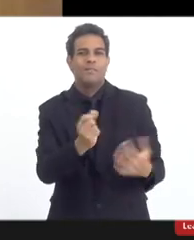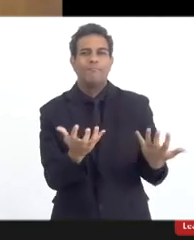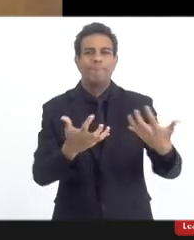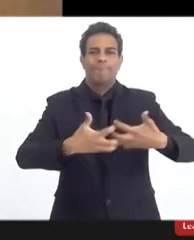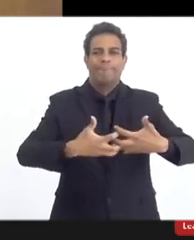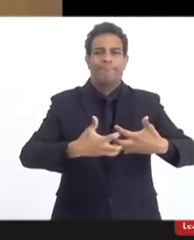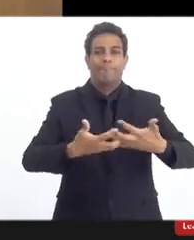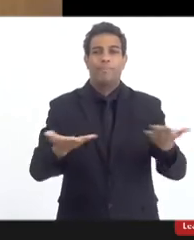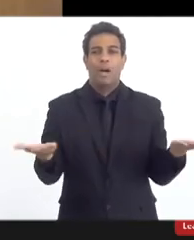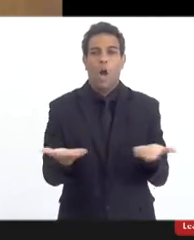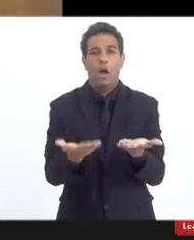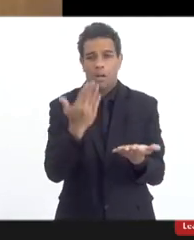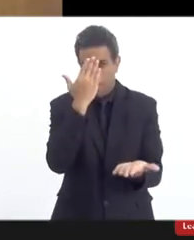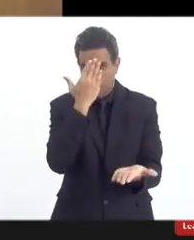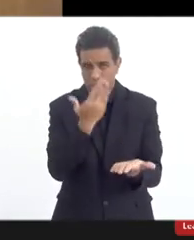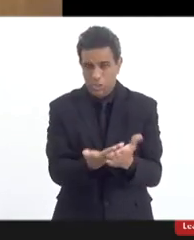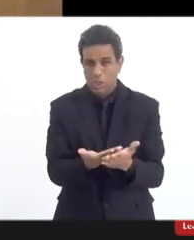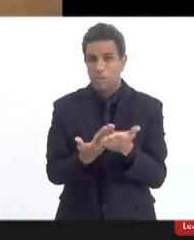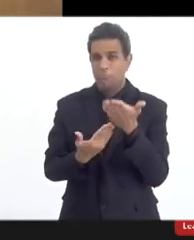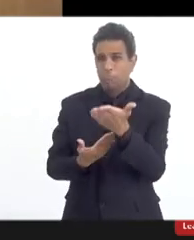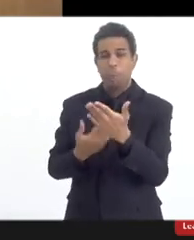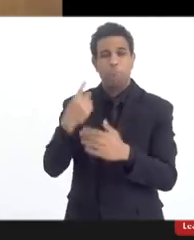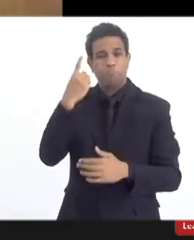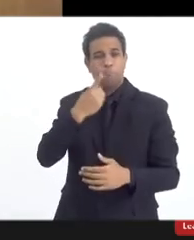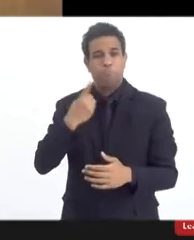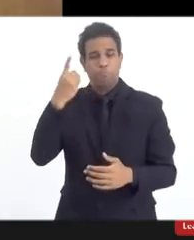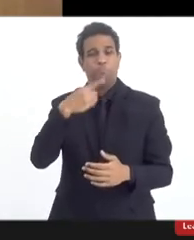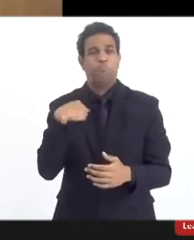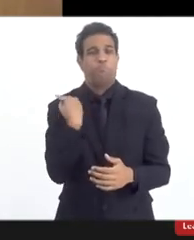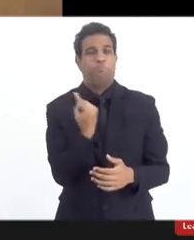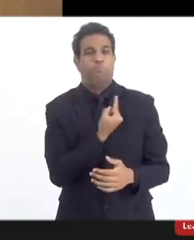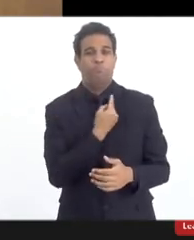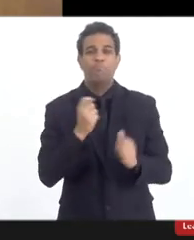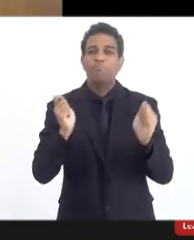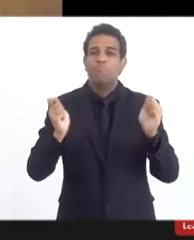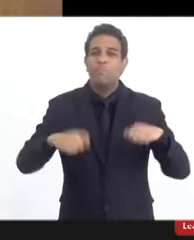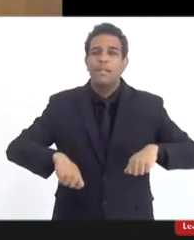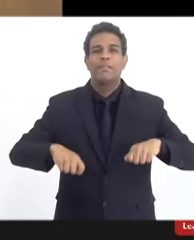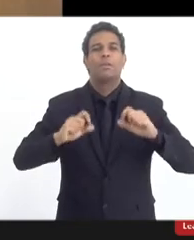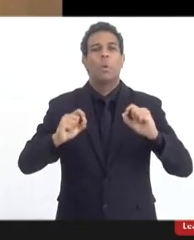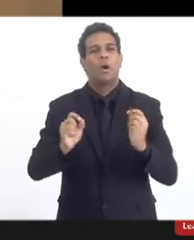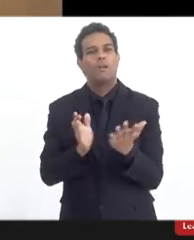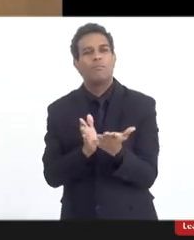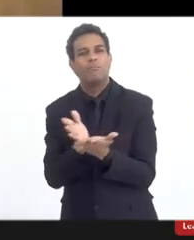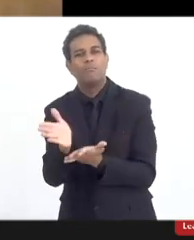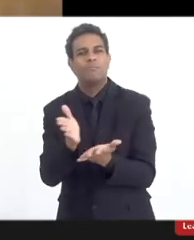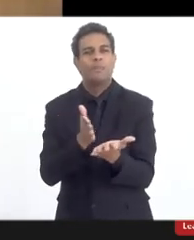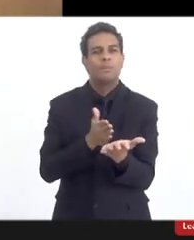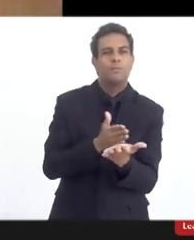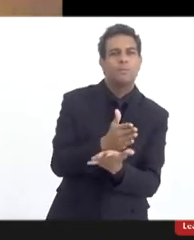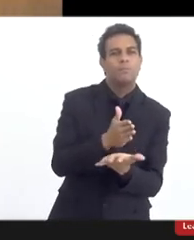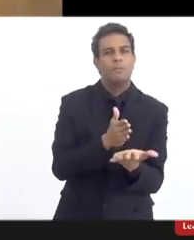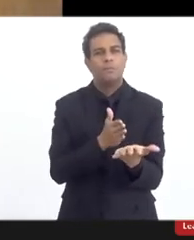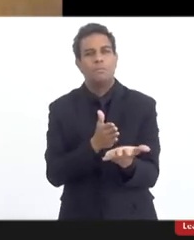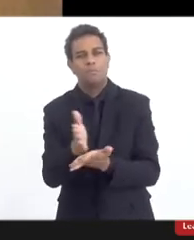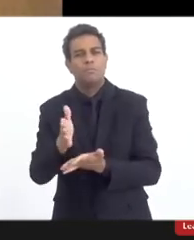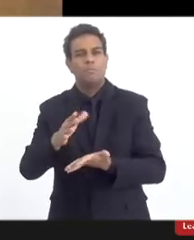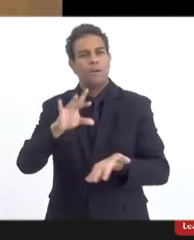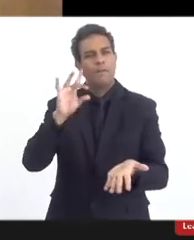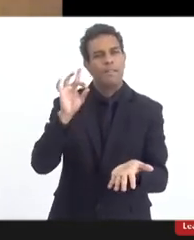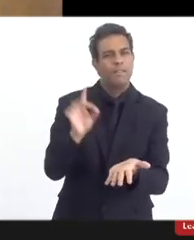Então, acreditamos, senhora deputada, que nós devemos nortear as nossas ações e eu tenho certeza